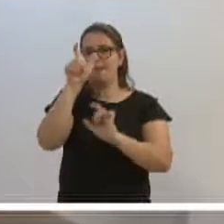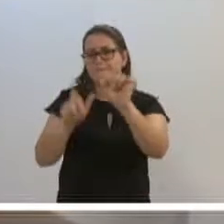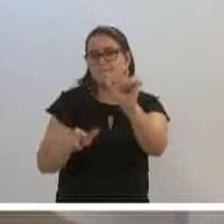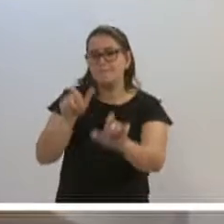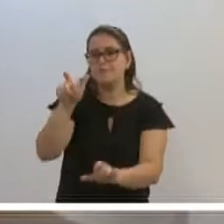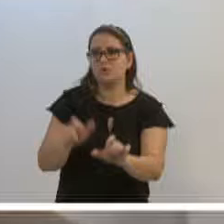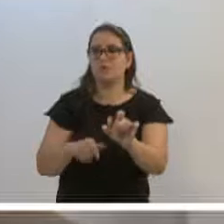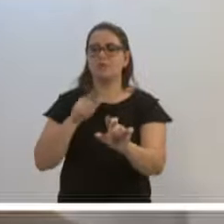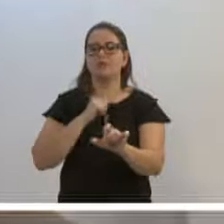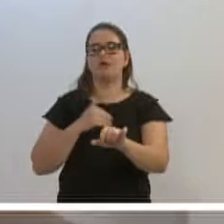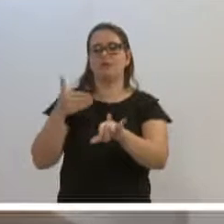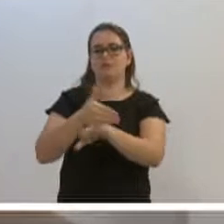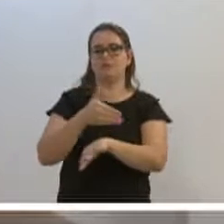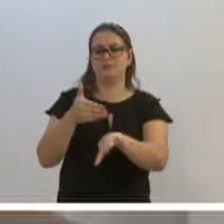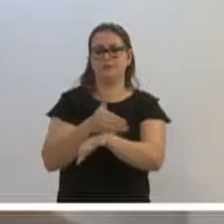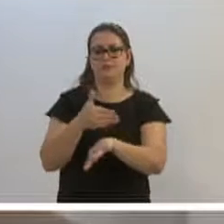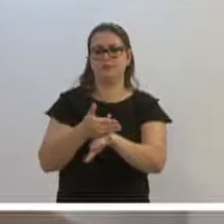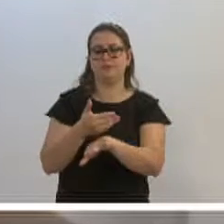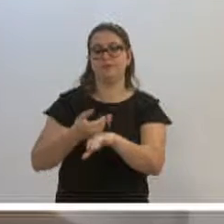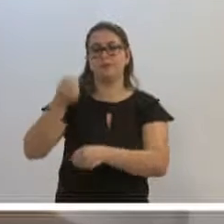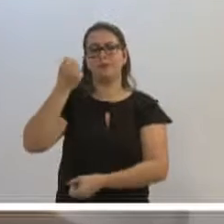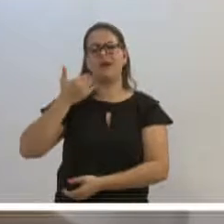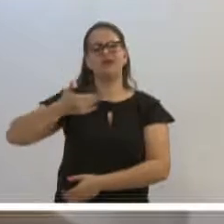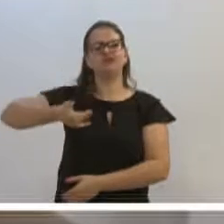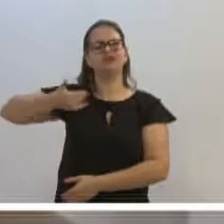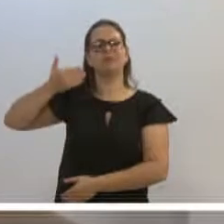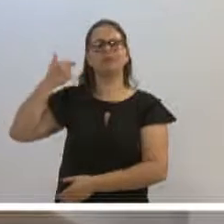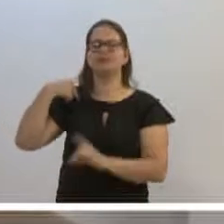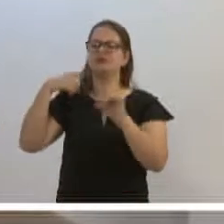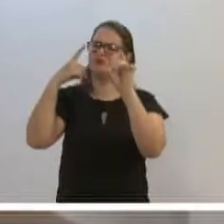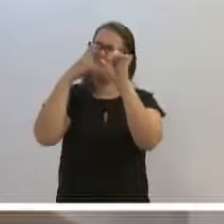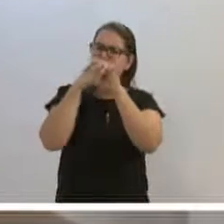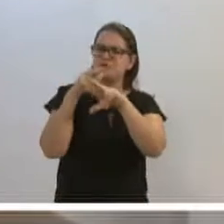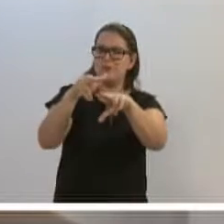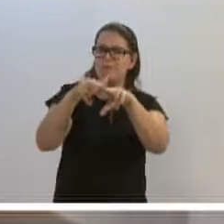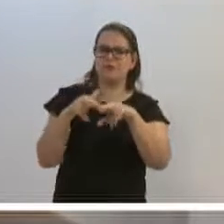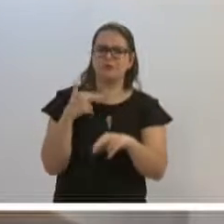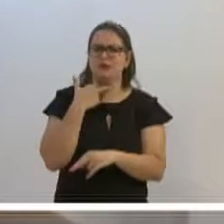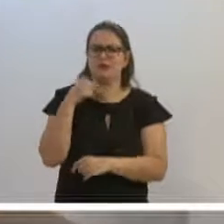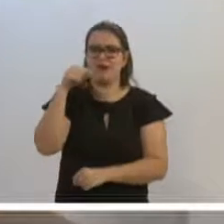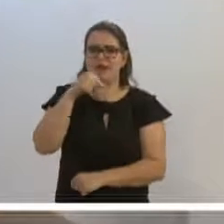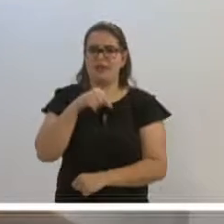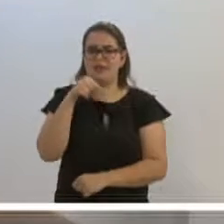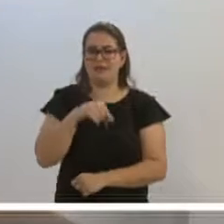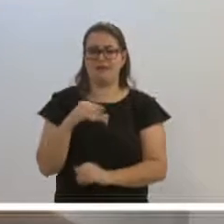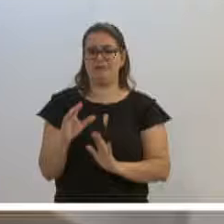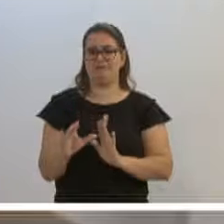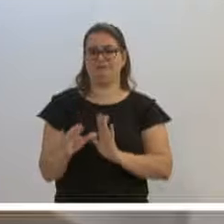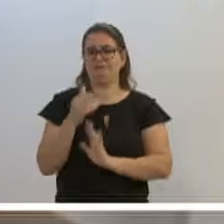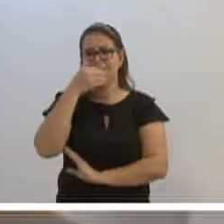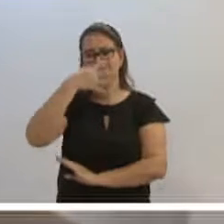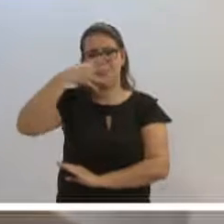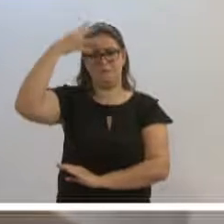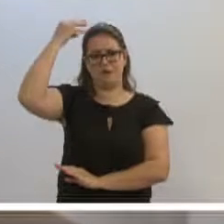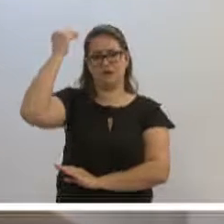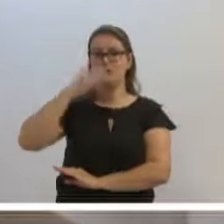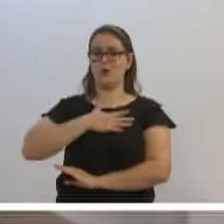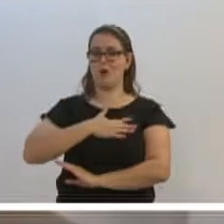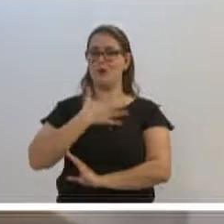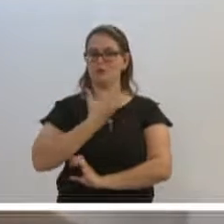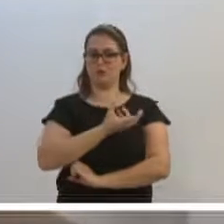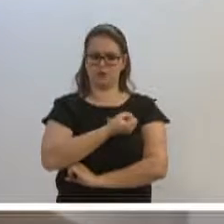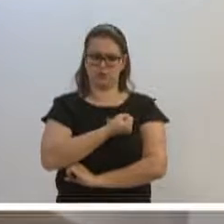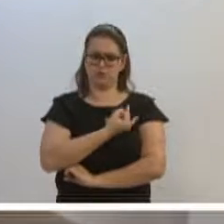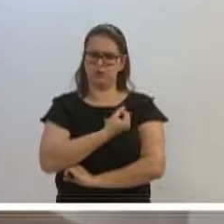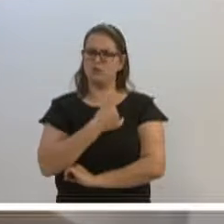tenham acesso. Antigamente era difícil e é por isso, nós não podemos aqui, vereador Alexandre Matias, e eu, embora gosto dos números, eu gosto